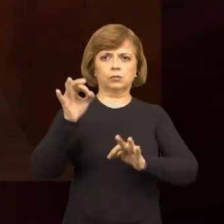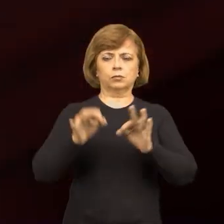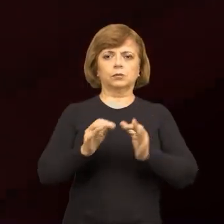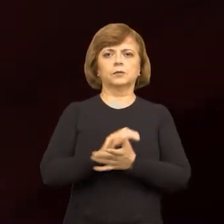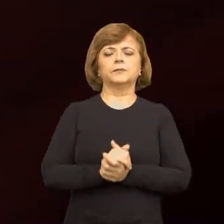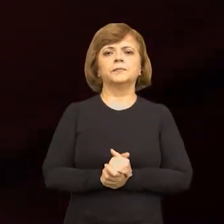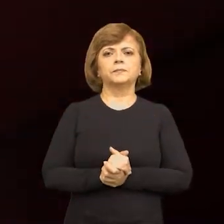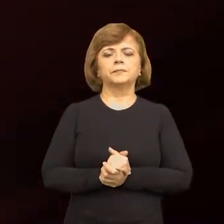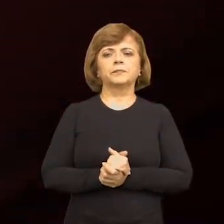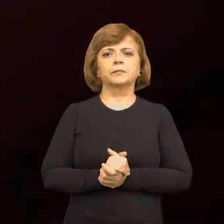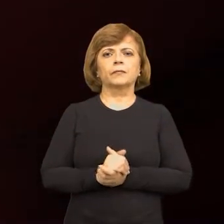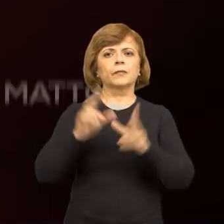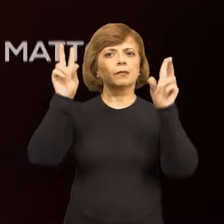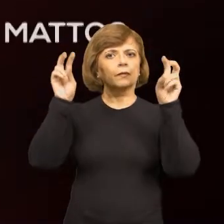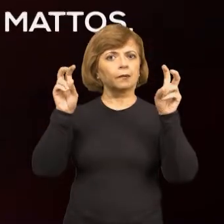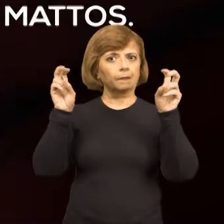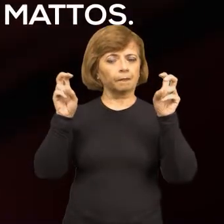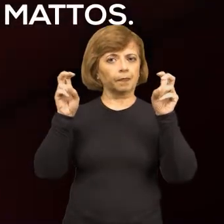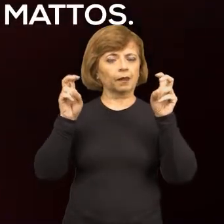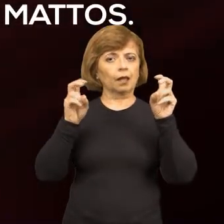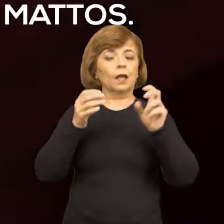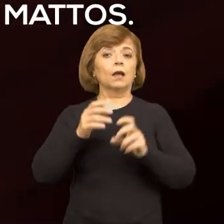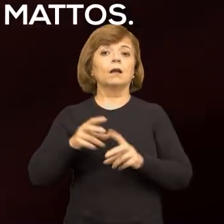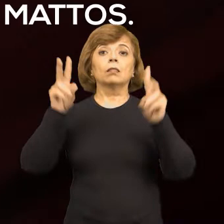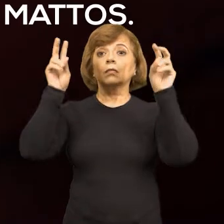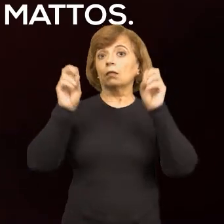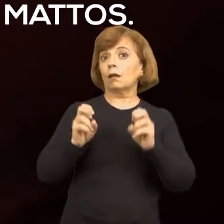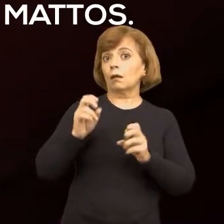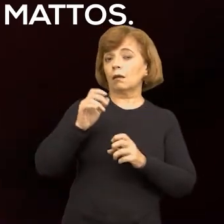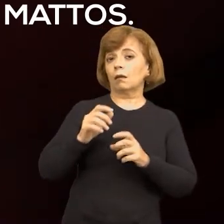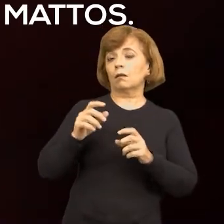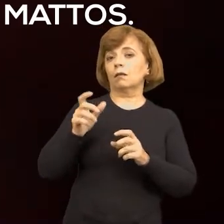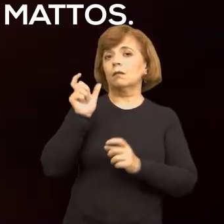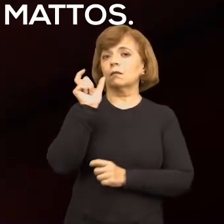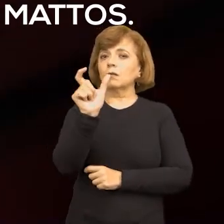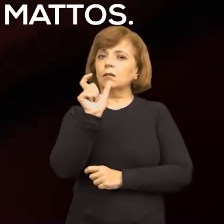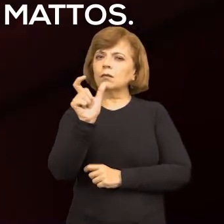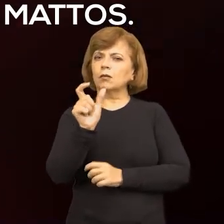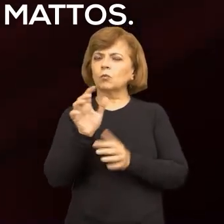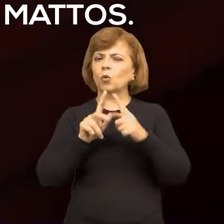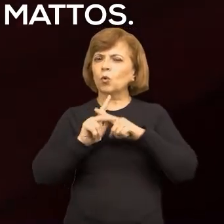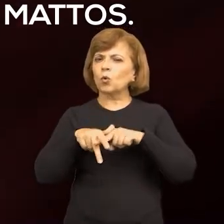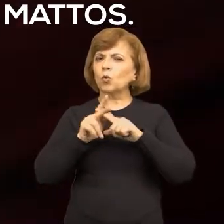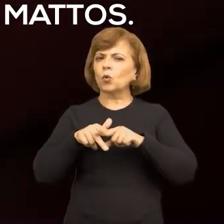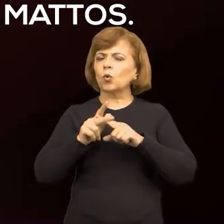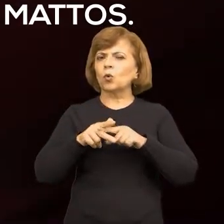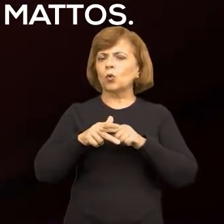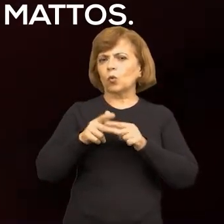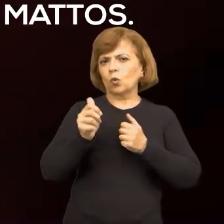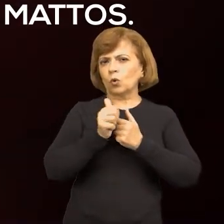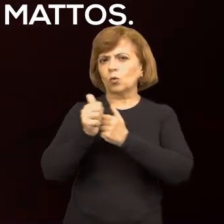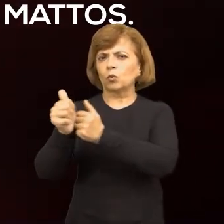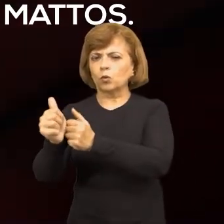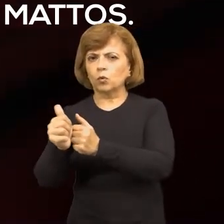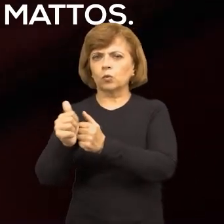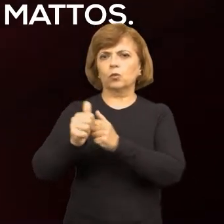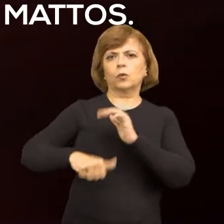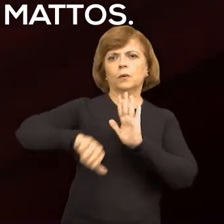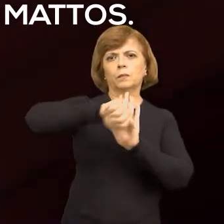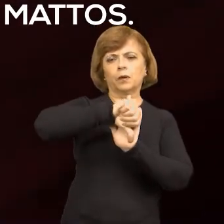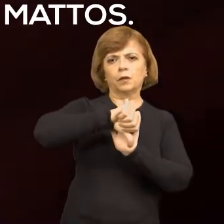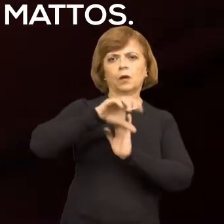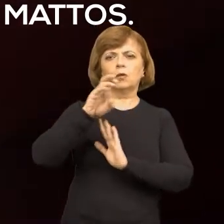Abre aspas. Termos de ajustamento de conduta, acordos de não persecução penal cível e criminal